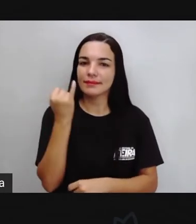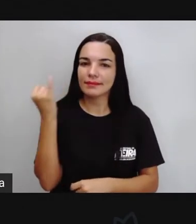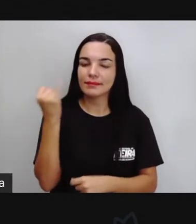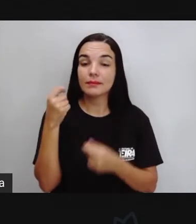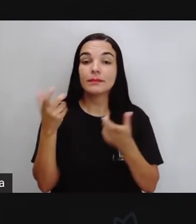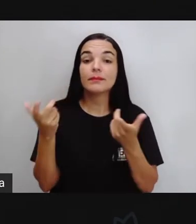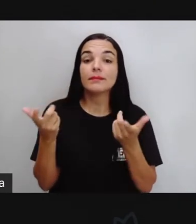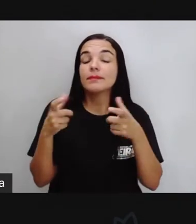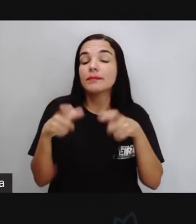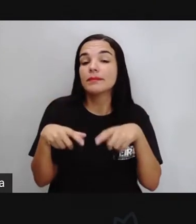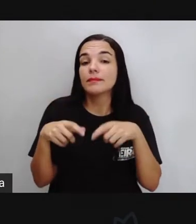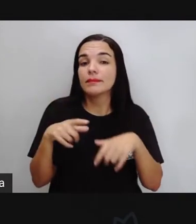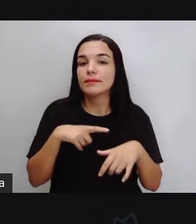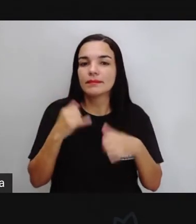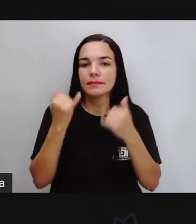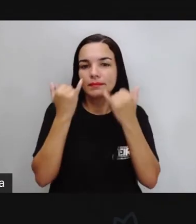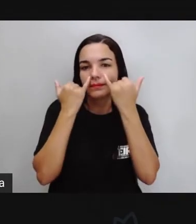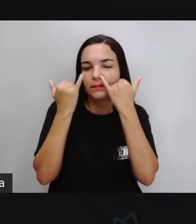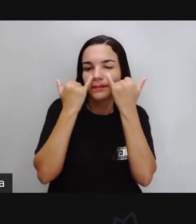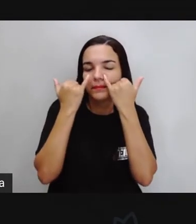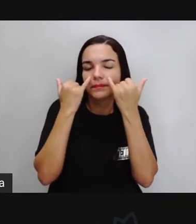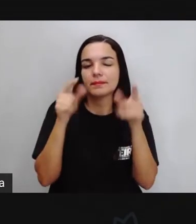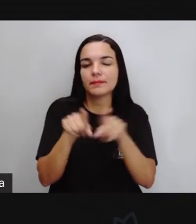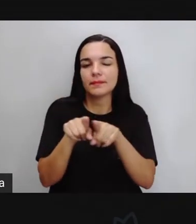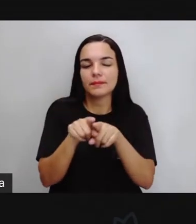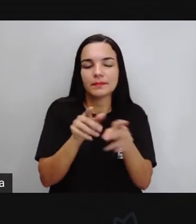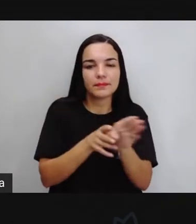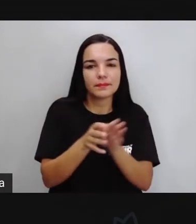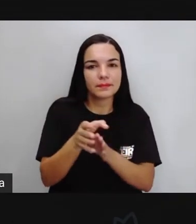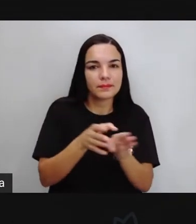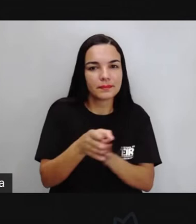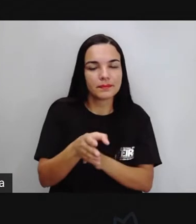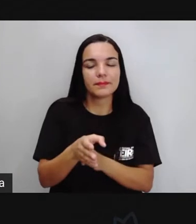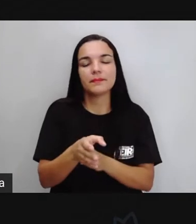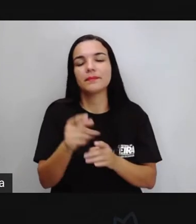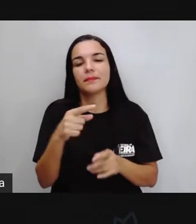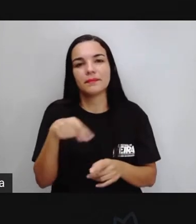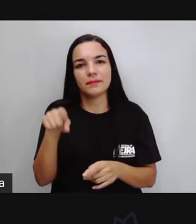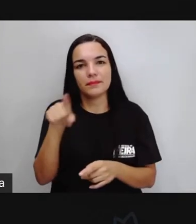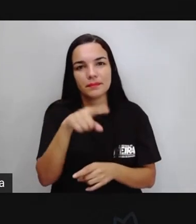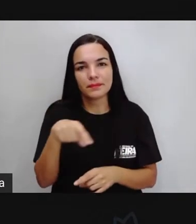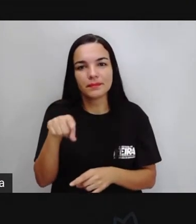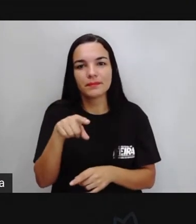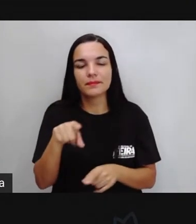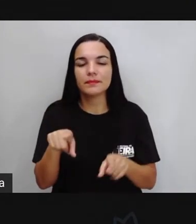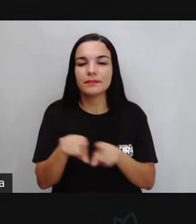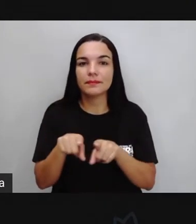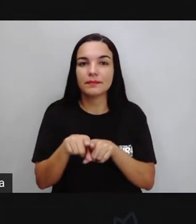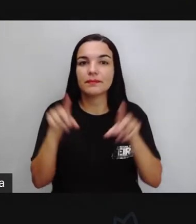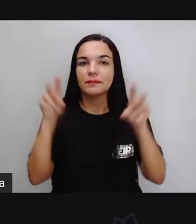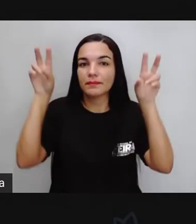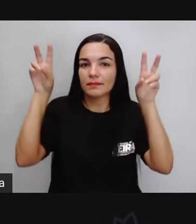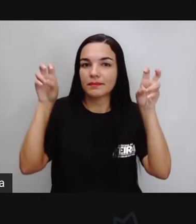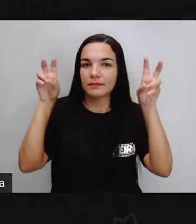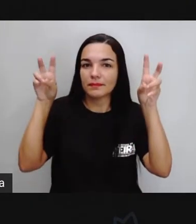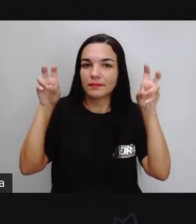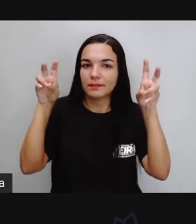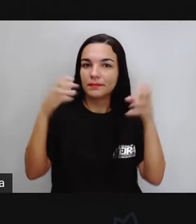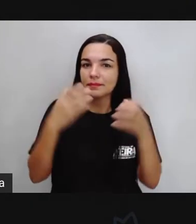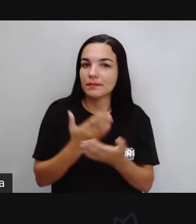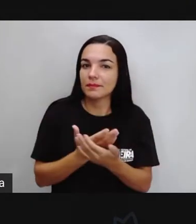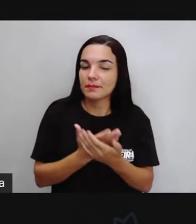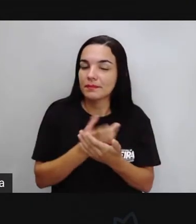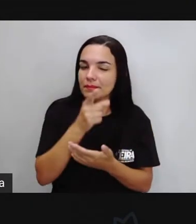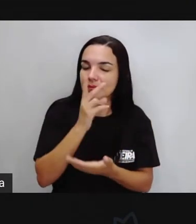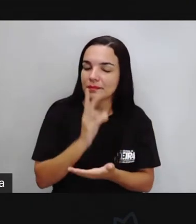onde a prova vai passar informações, orientações e através aí dos assuntos, dos conteúdos trabalhados, você